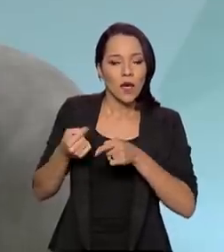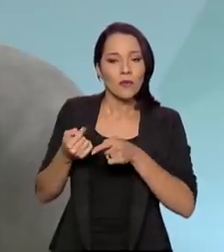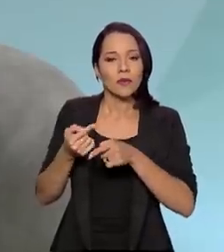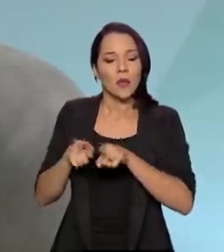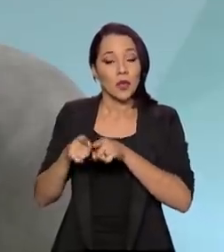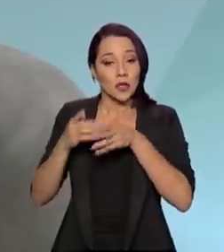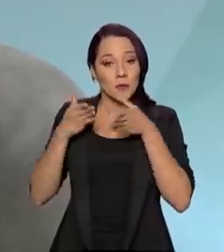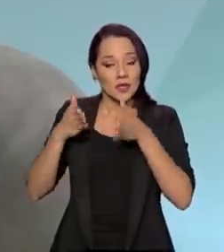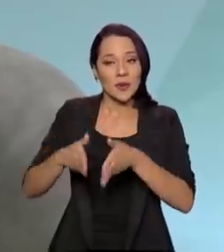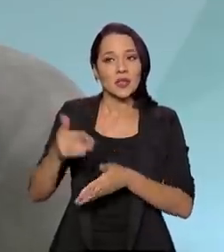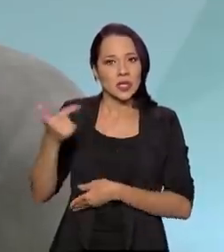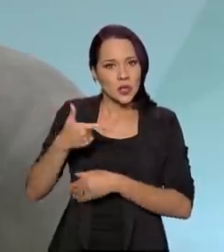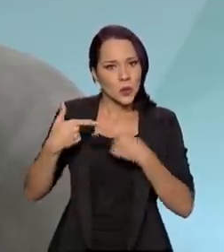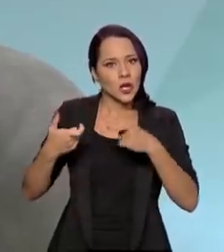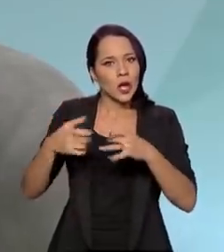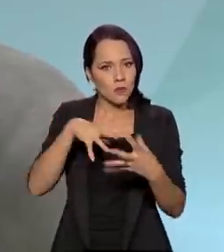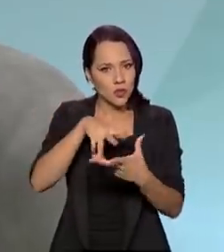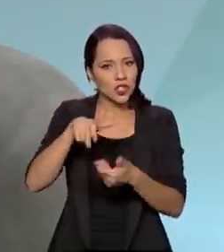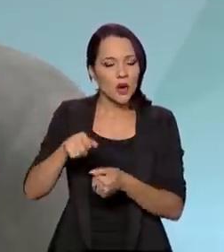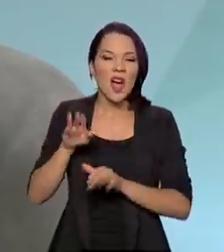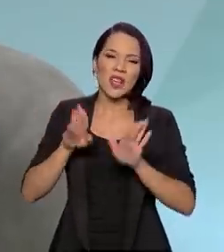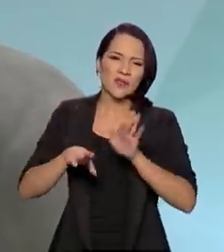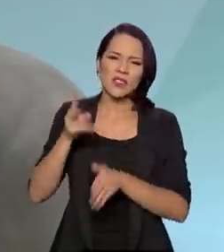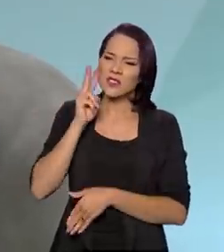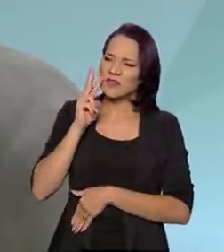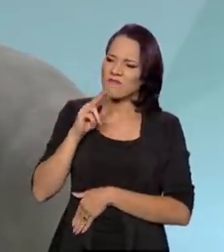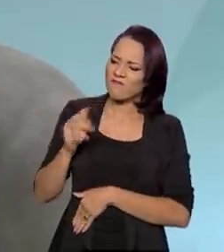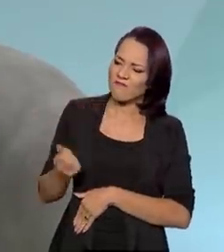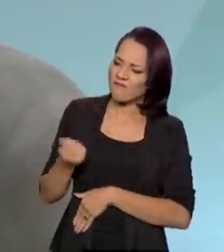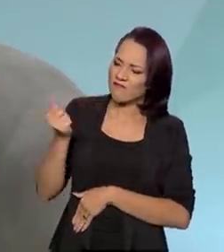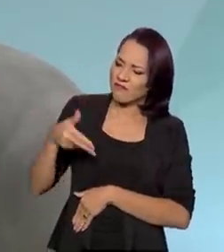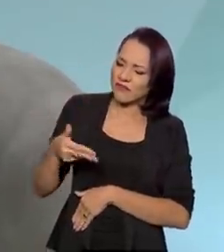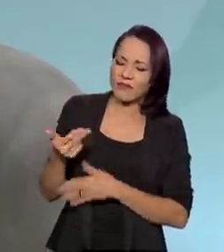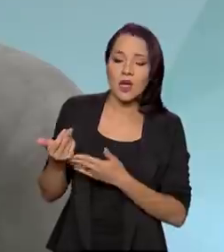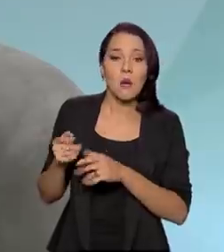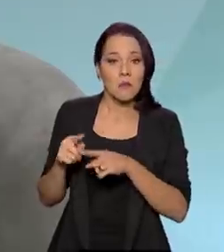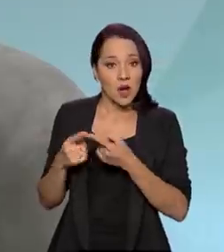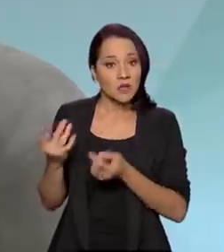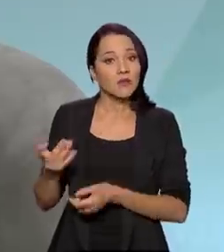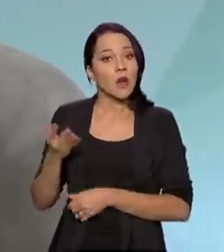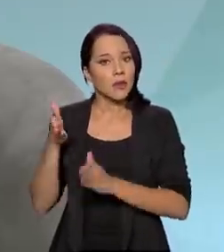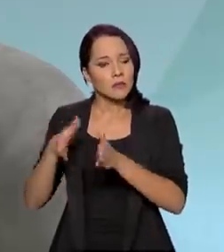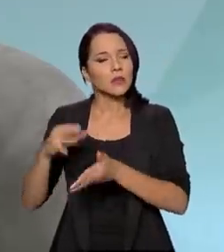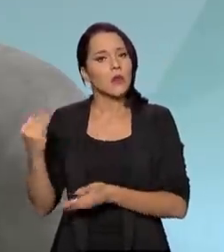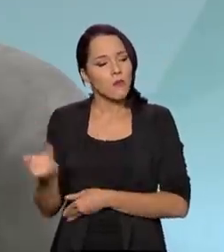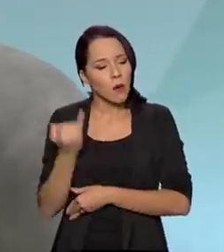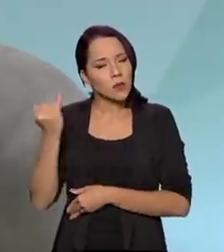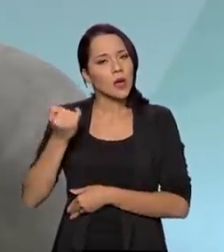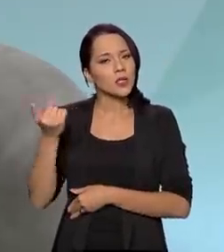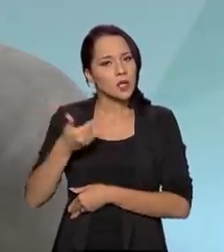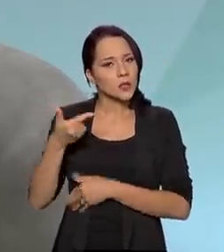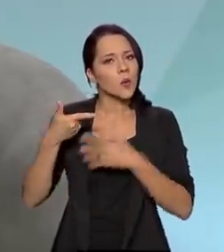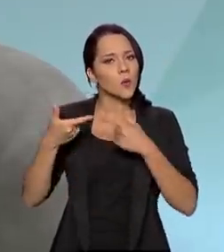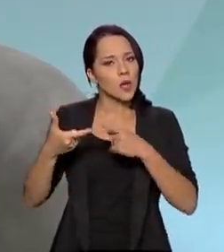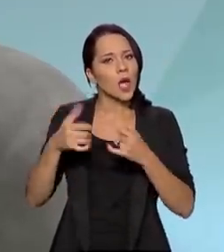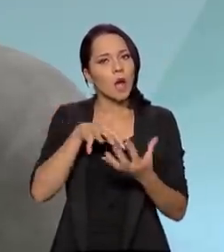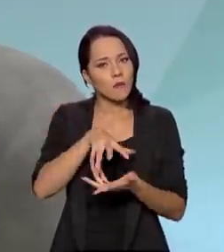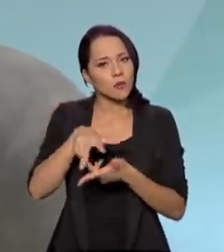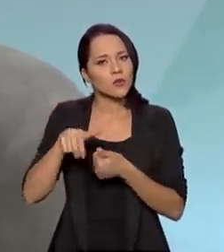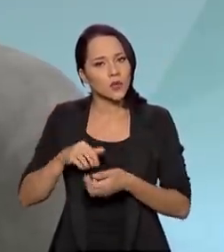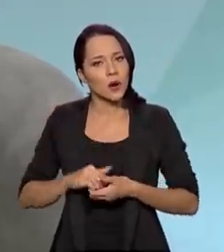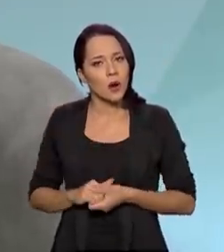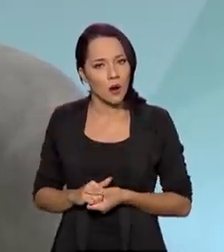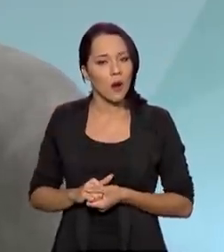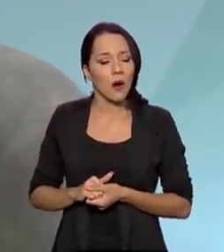participação na Segunda Guerra Mundial, que às vezes nós não damos o valor devido, mas foi uma participação muito importante